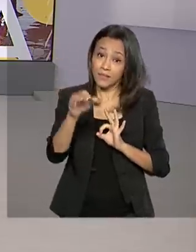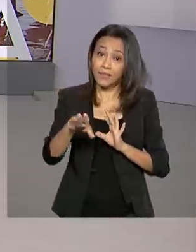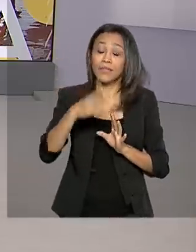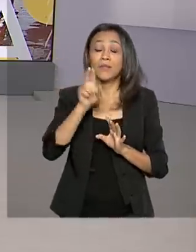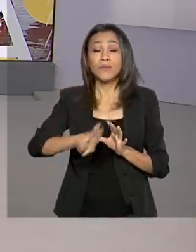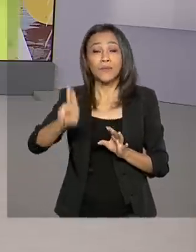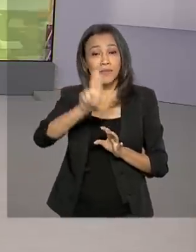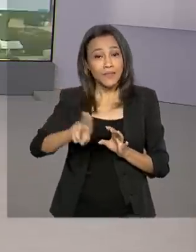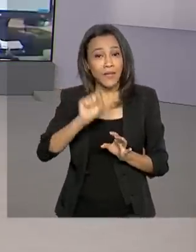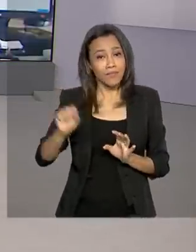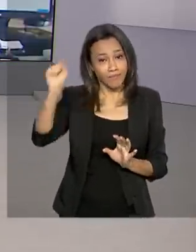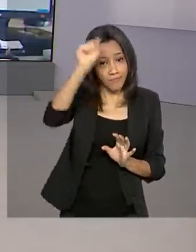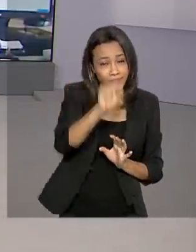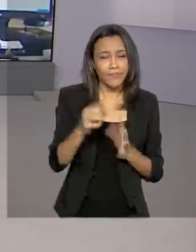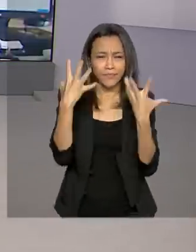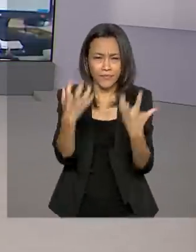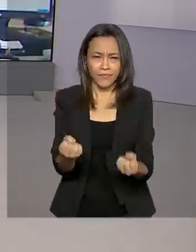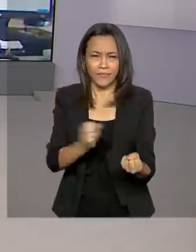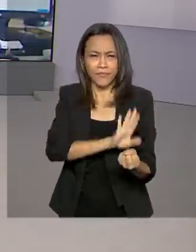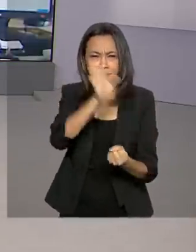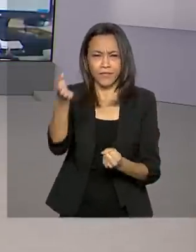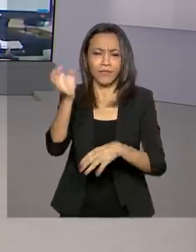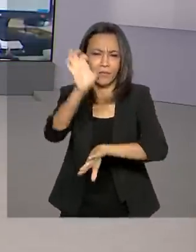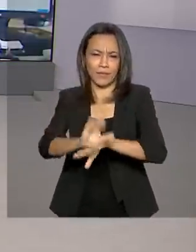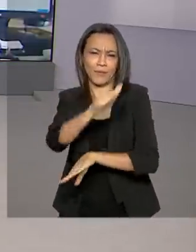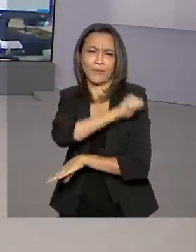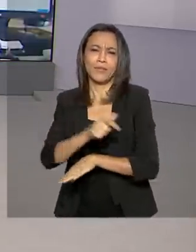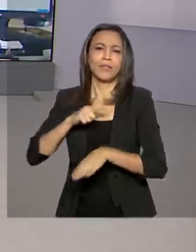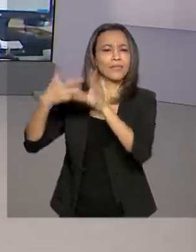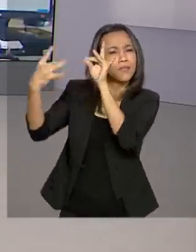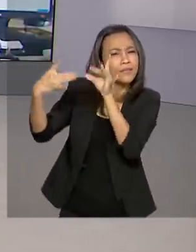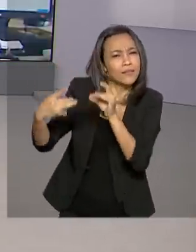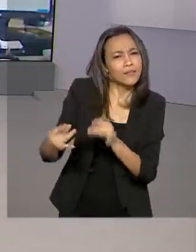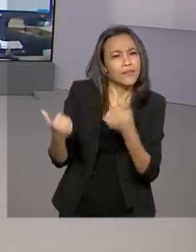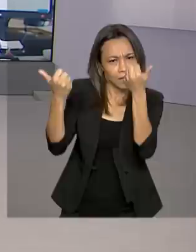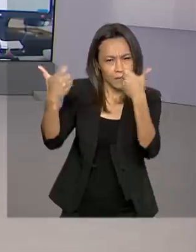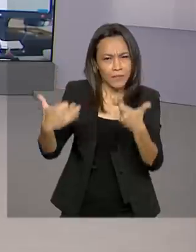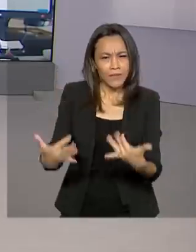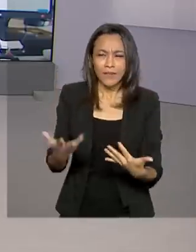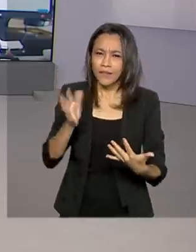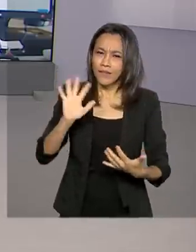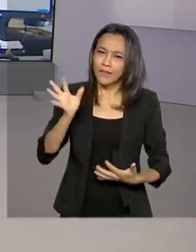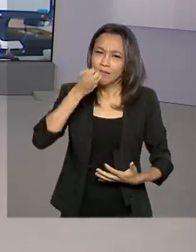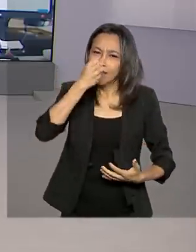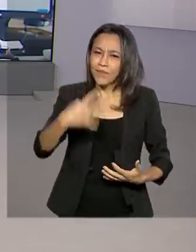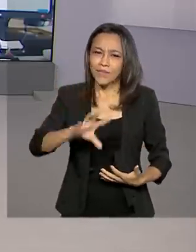ao Rio de Janeiro, onde o repórter Maurício de Almeida tem mais detalhes para a gente. Olá, Maurício, muito bom dia para você.